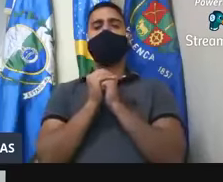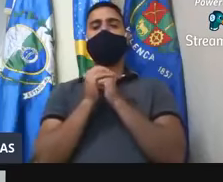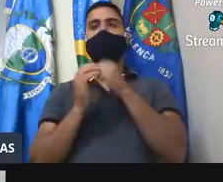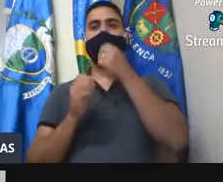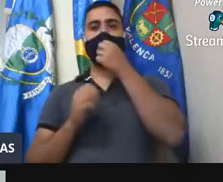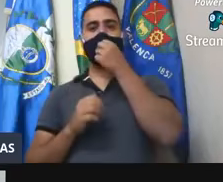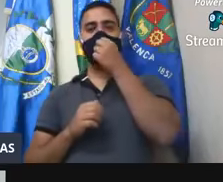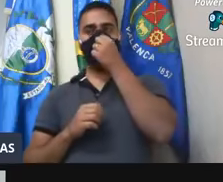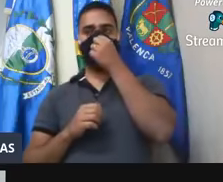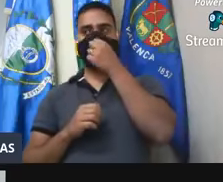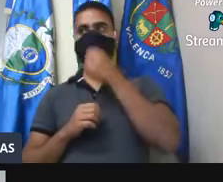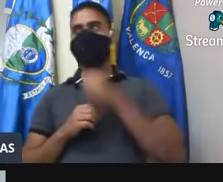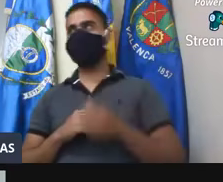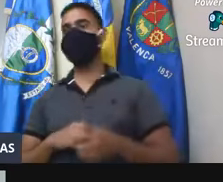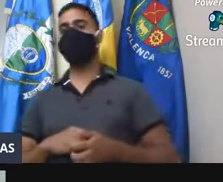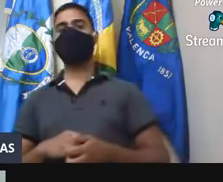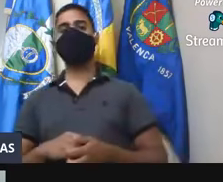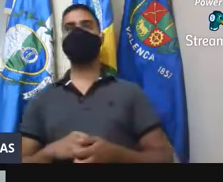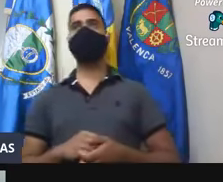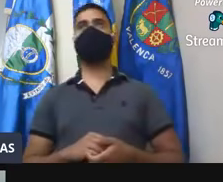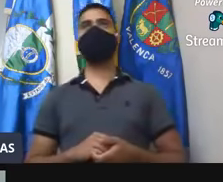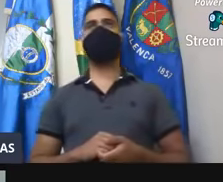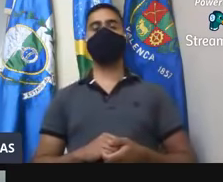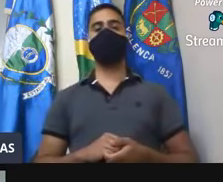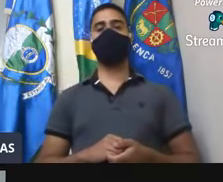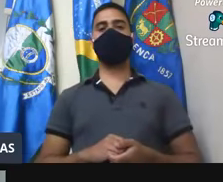iniciarmos com a oração do Pai Novo.